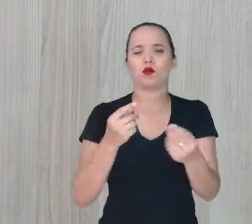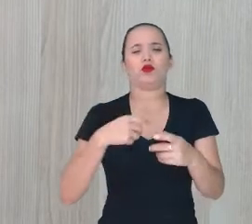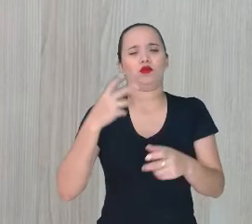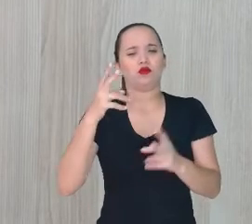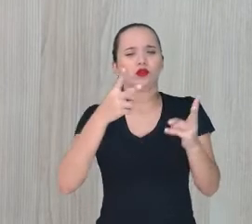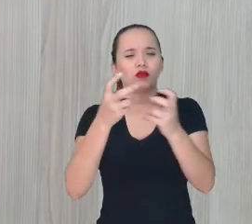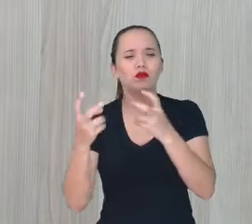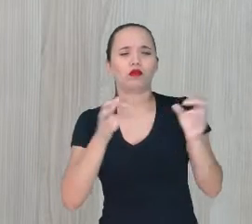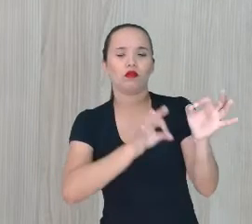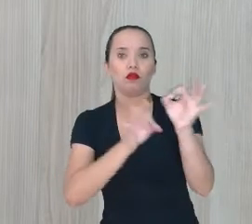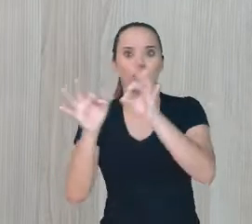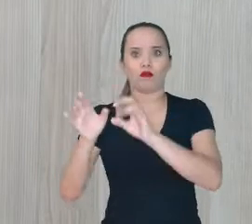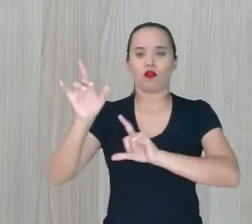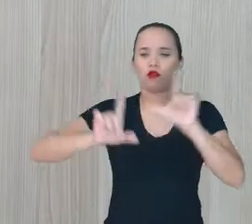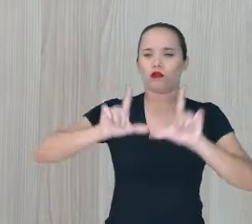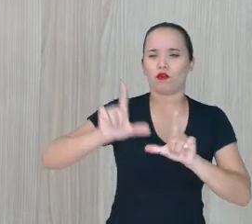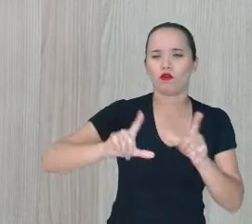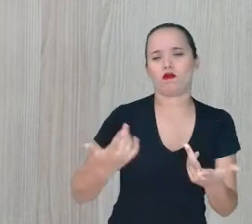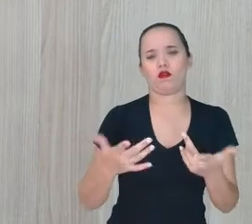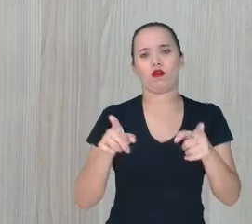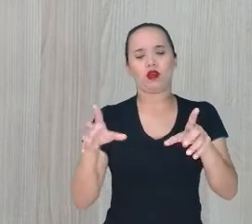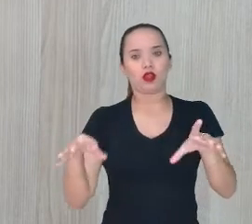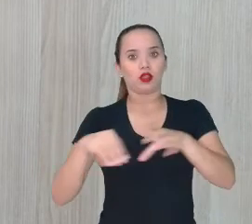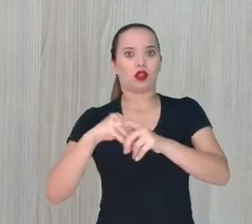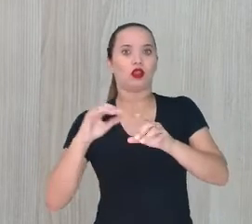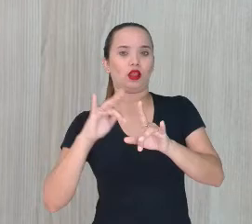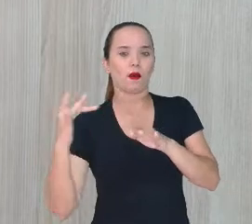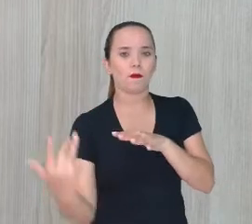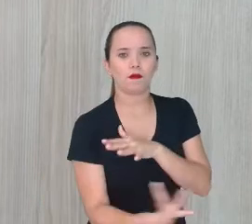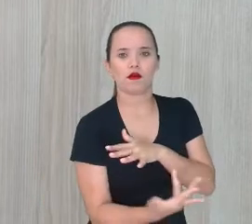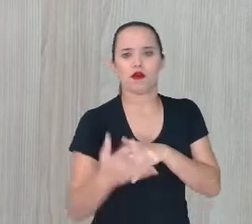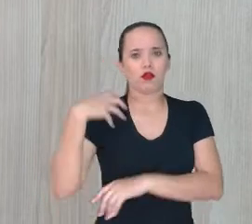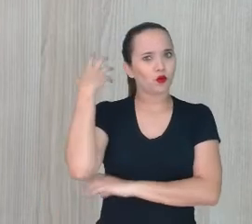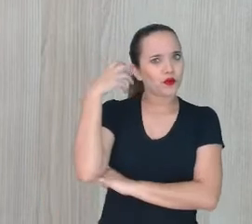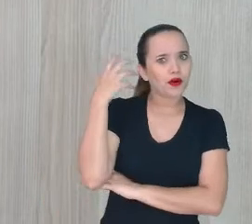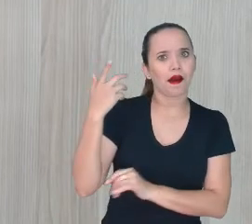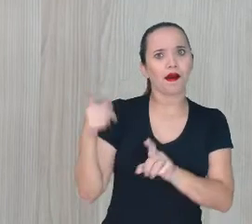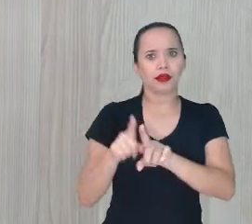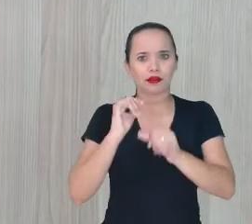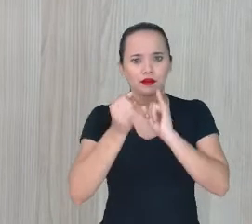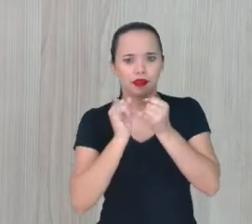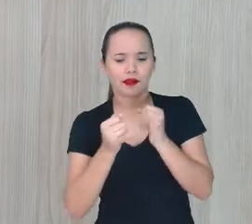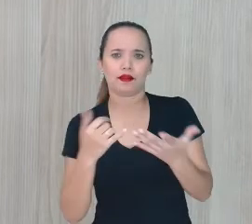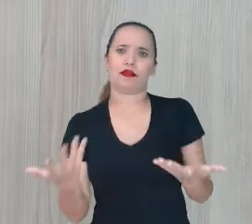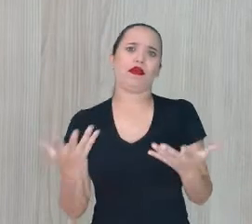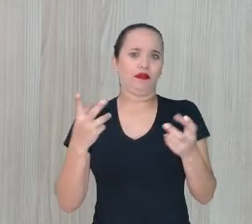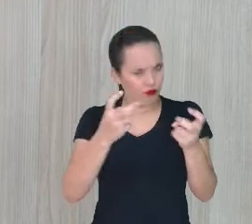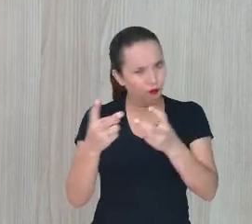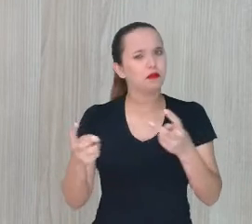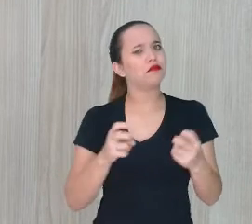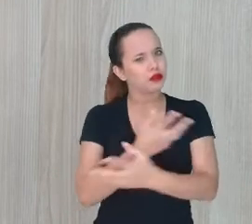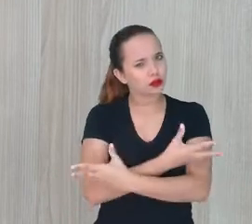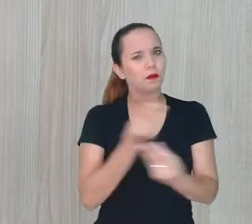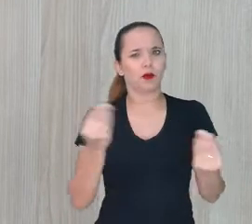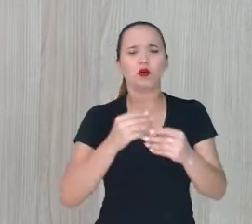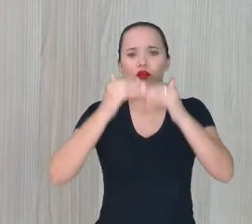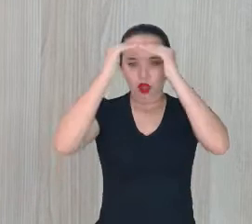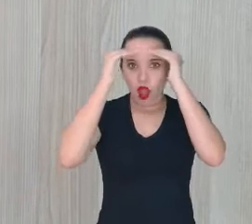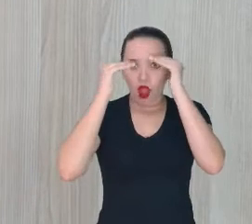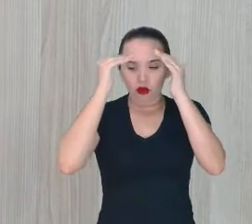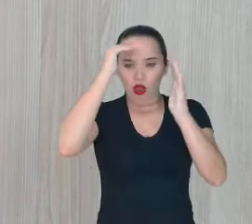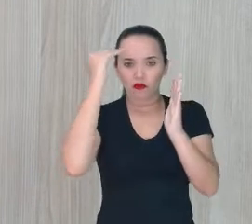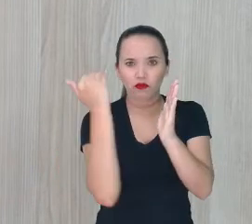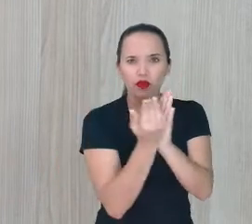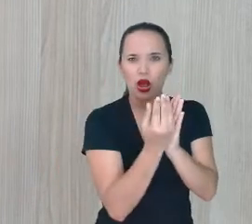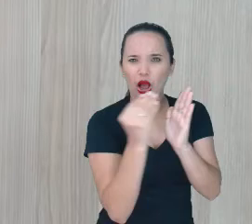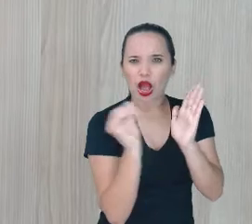mídias Vê Assiste No rádio Na TV Na internet Então É muito importante Que a gente